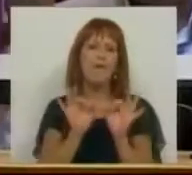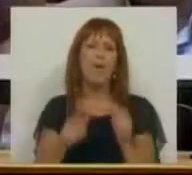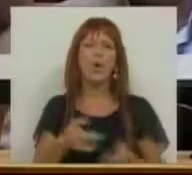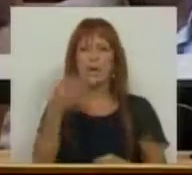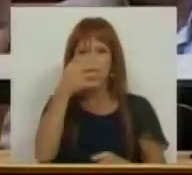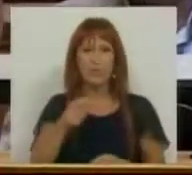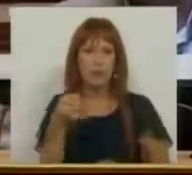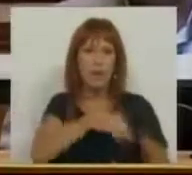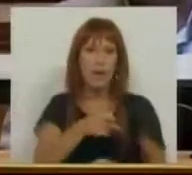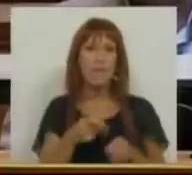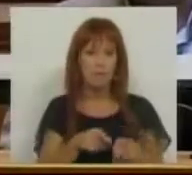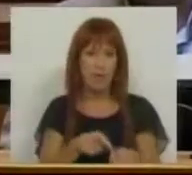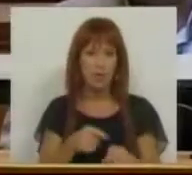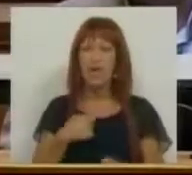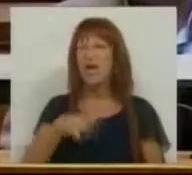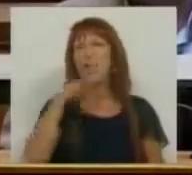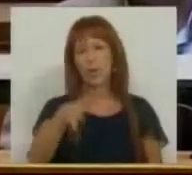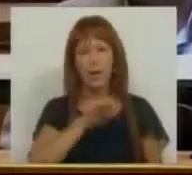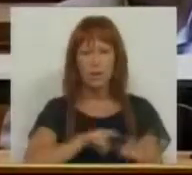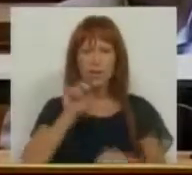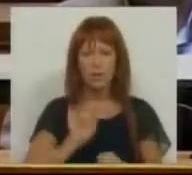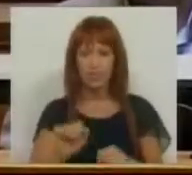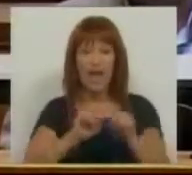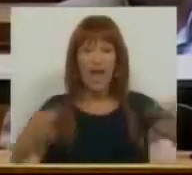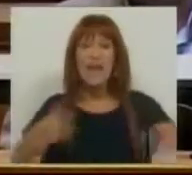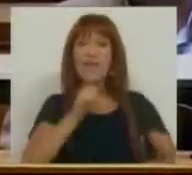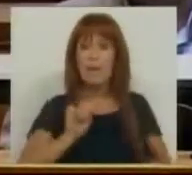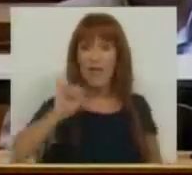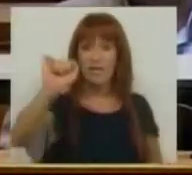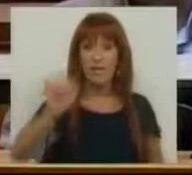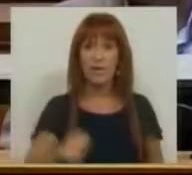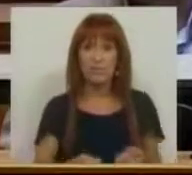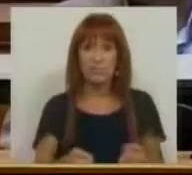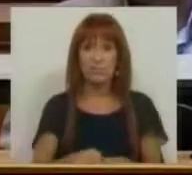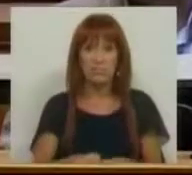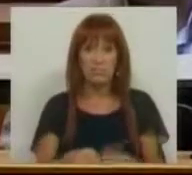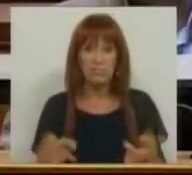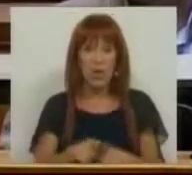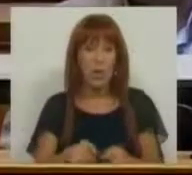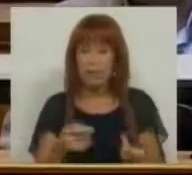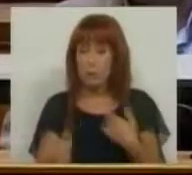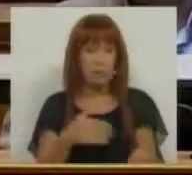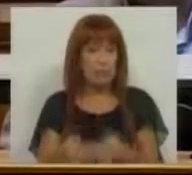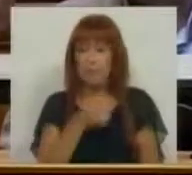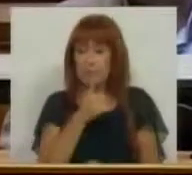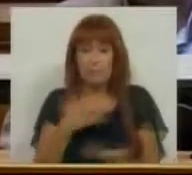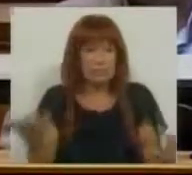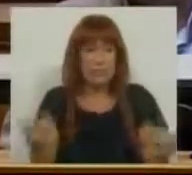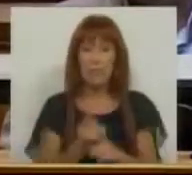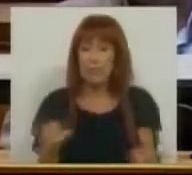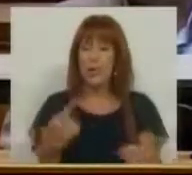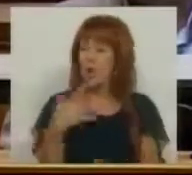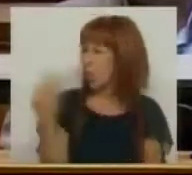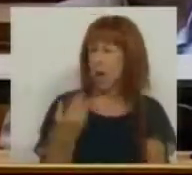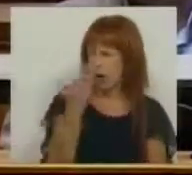portanto, eu diriai, Sr. Deputado, que a vossa linha vermelha não serve exatamente para nada, porque já ninguém